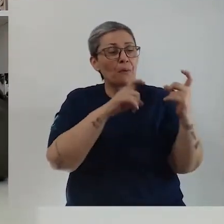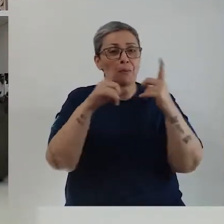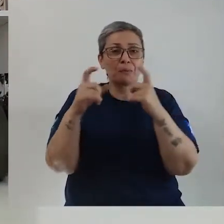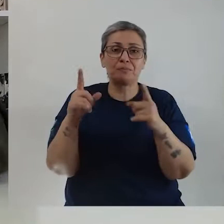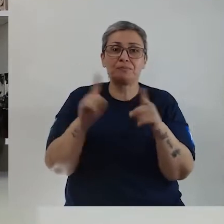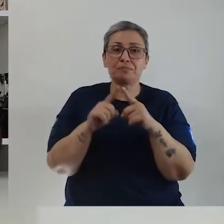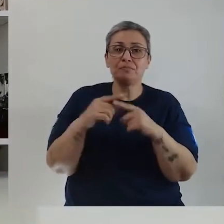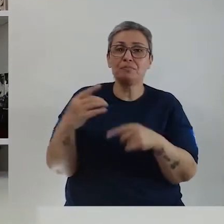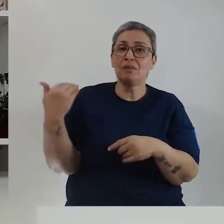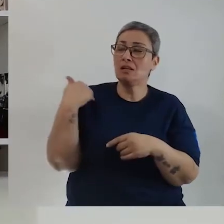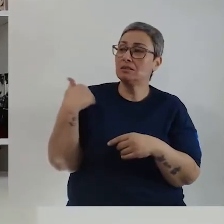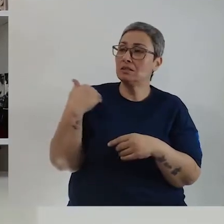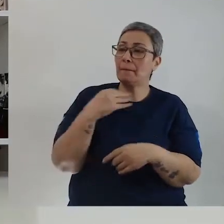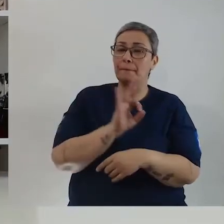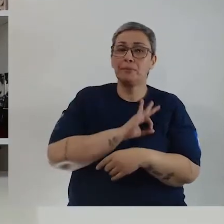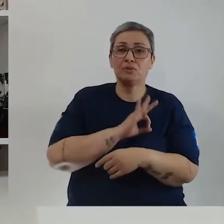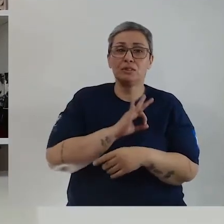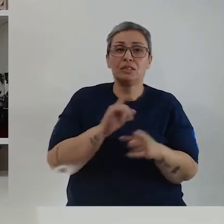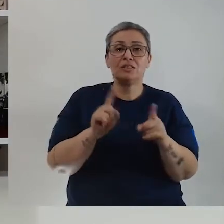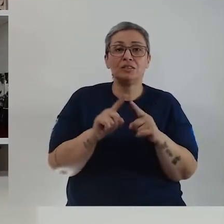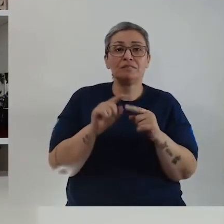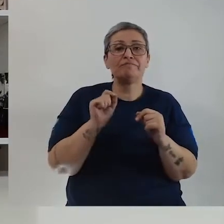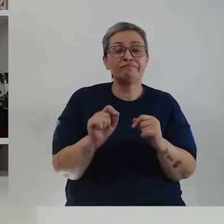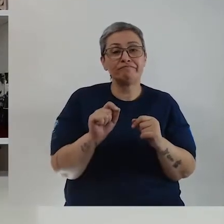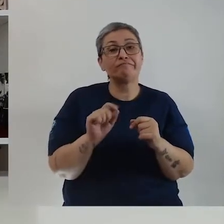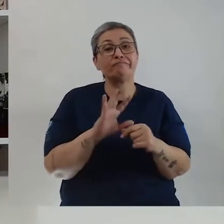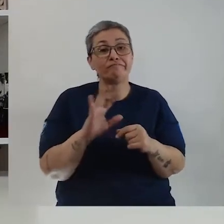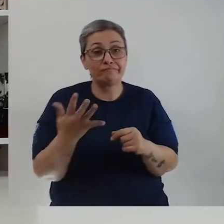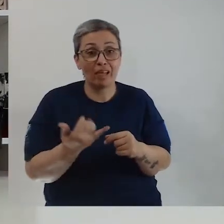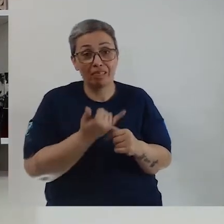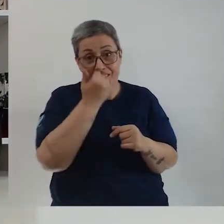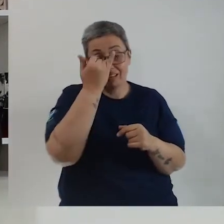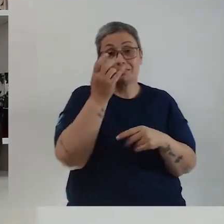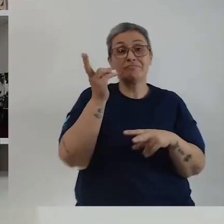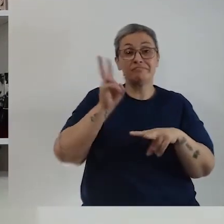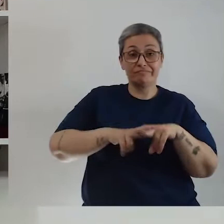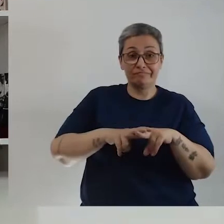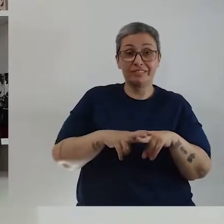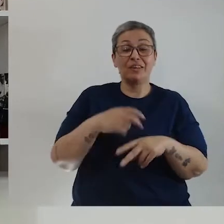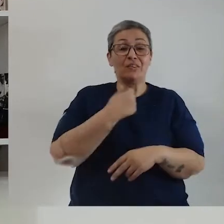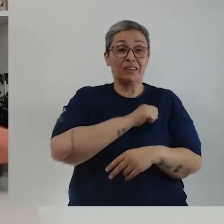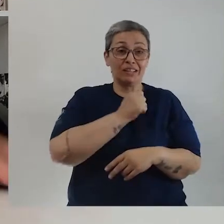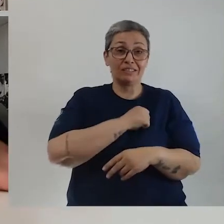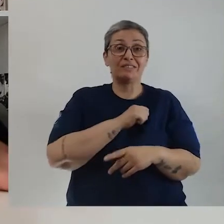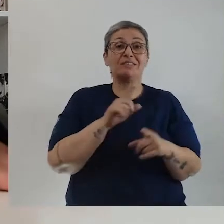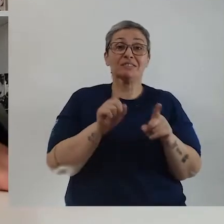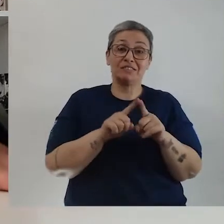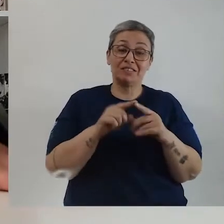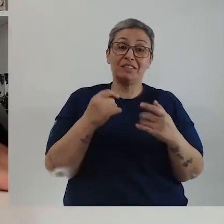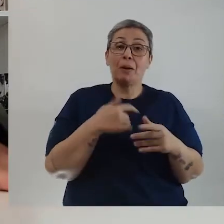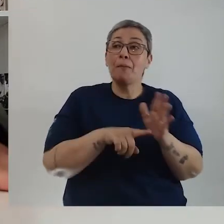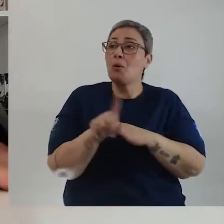Eu e meu amigo tirando foto. Fomos abordados. E a gente acabou... Acabou indo para a delegacia.